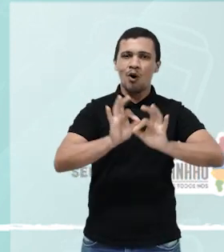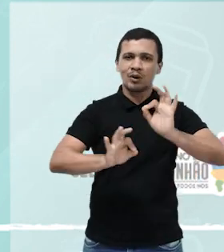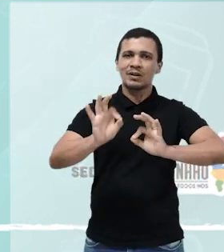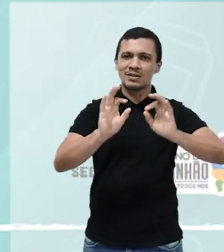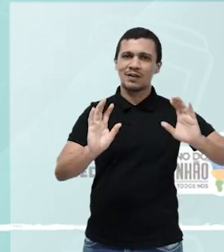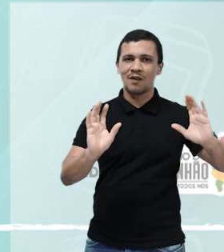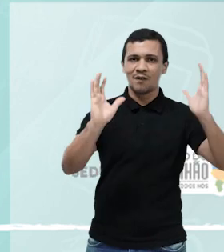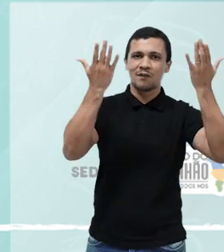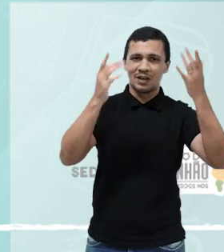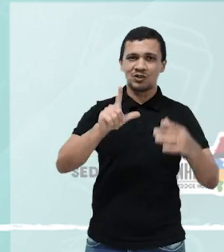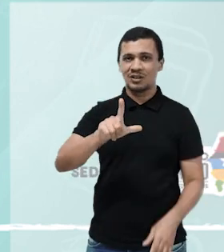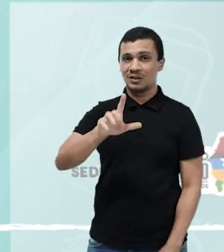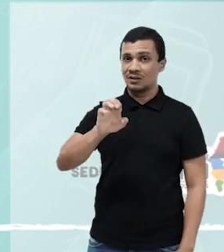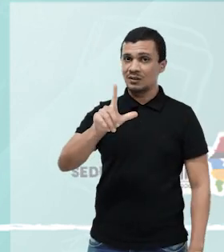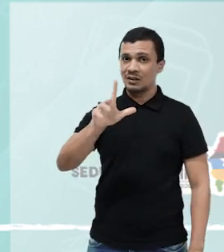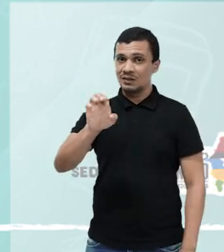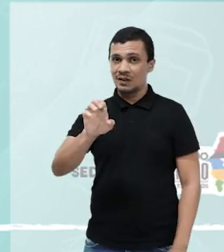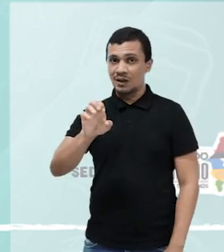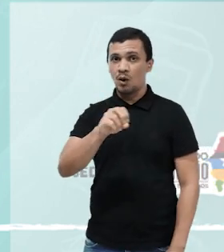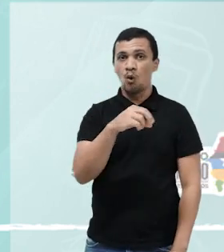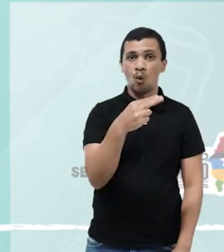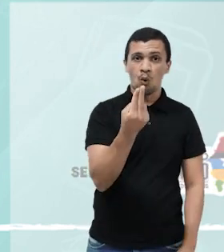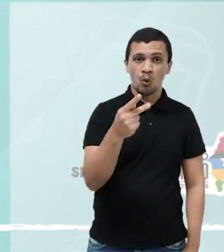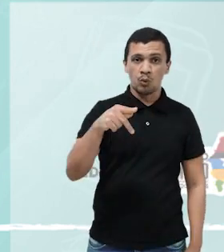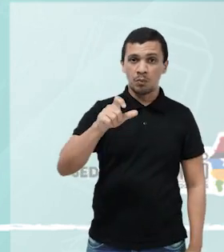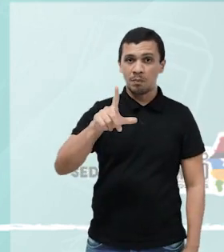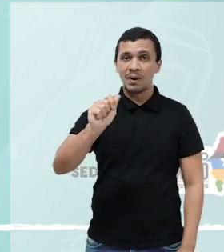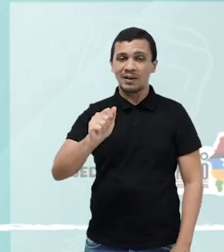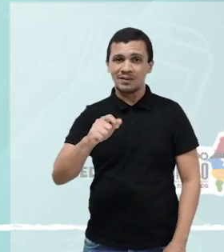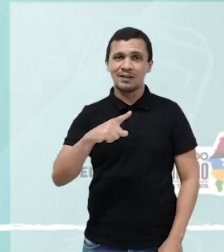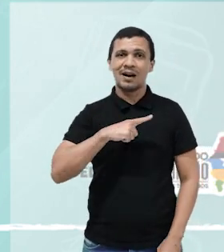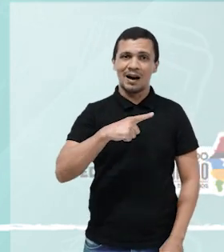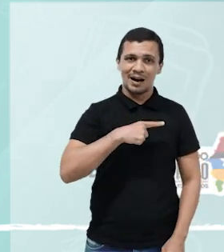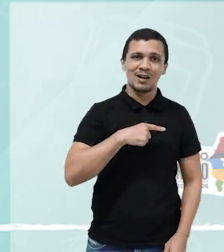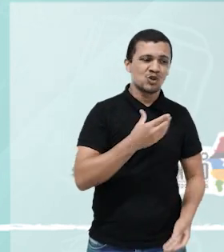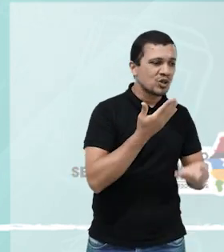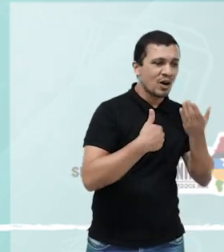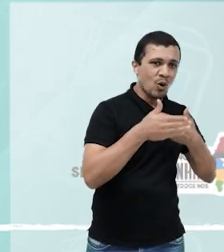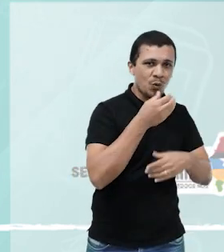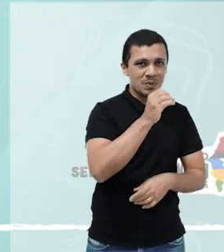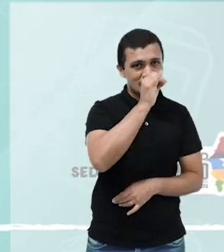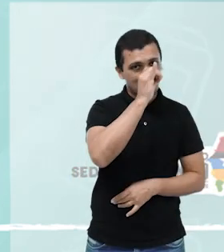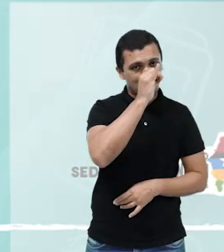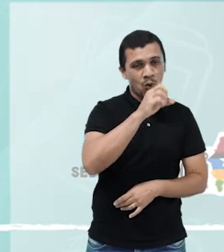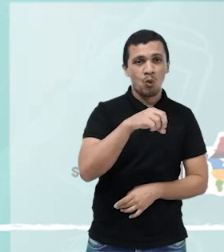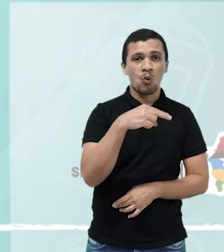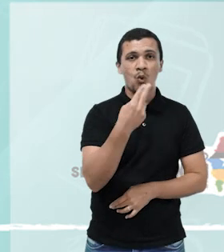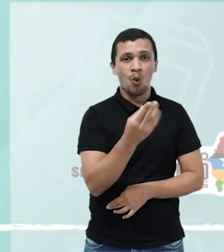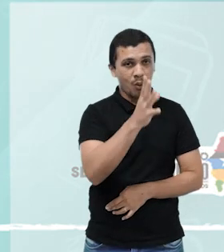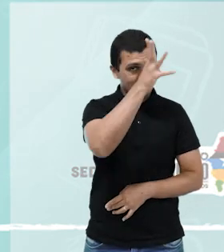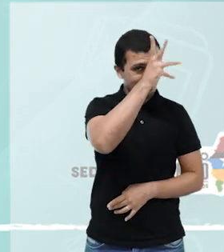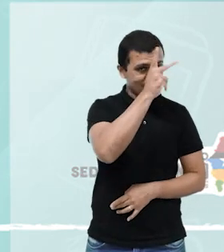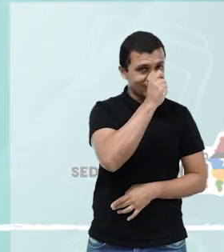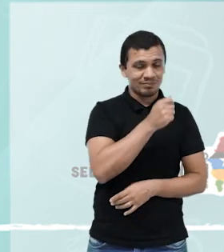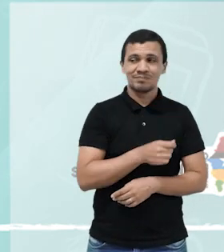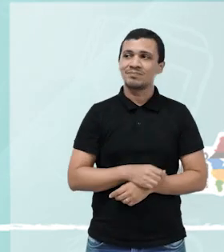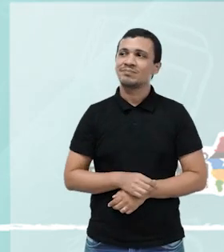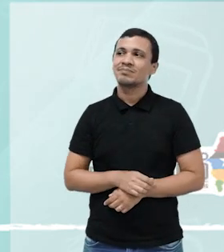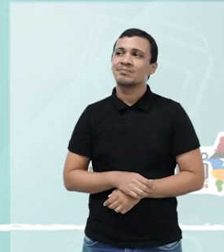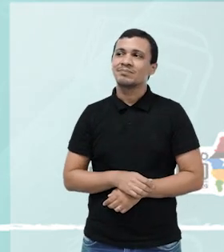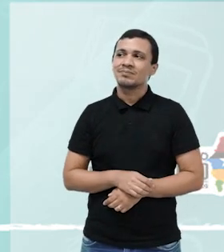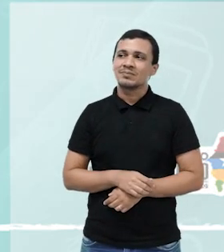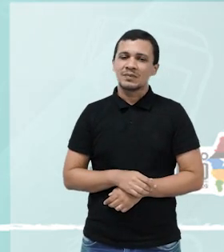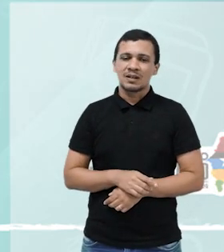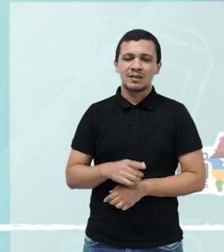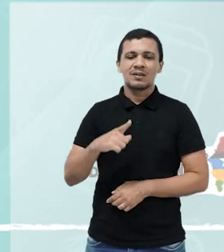lelê ou dança do pela. E o porco era oferenda, a galinha era oferenda. Dança do lelê, ele tem partes